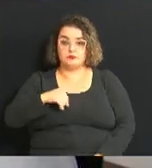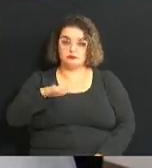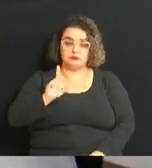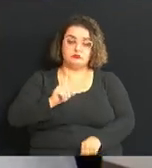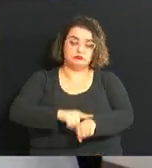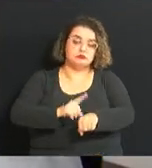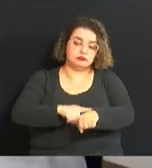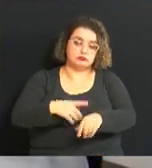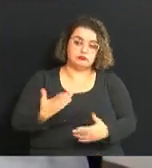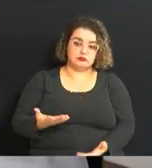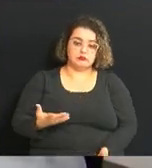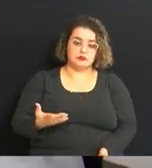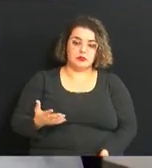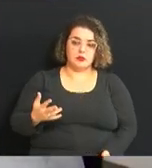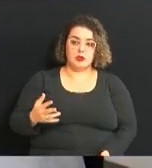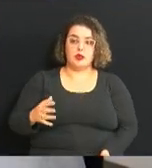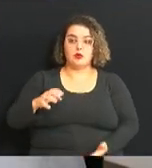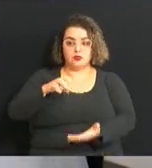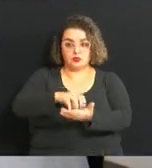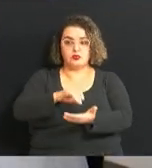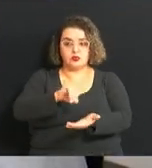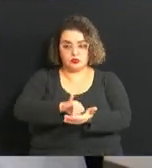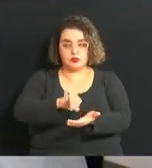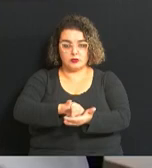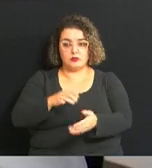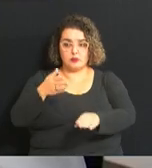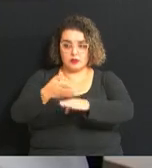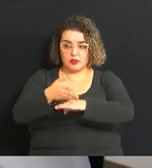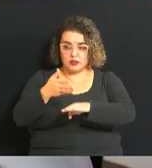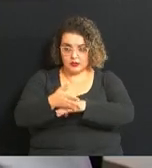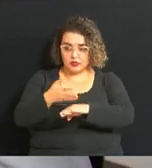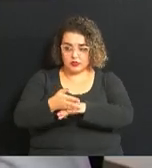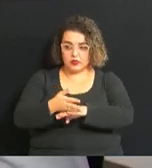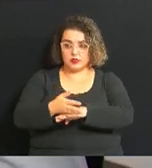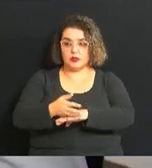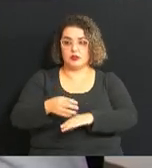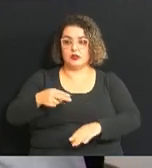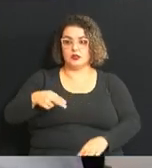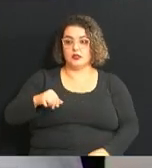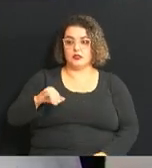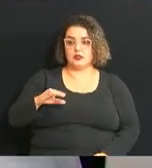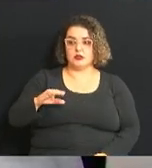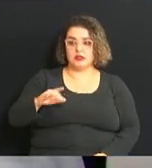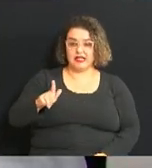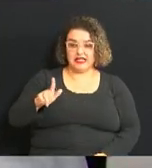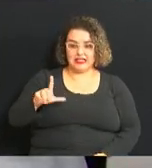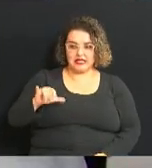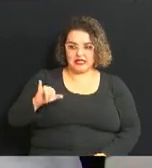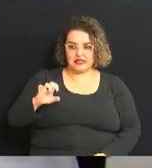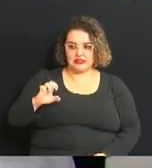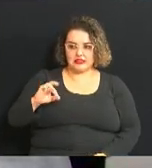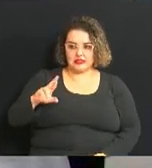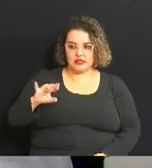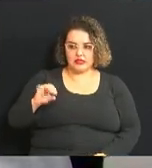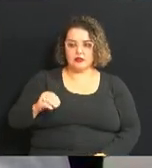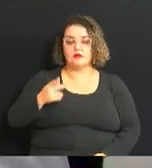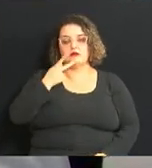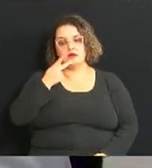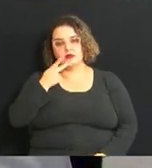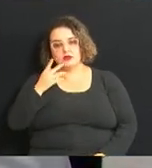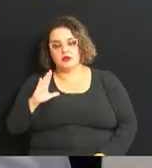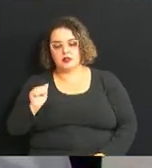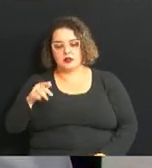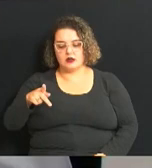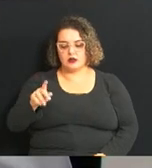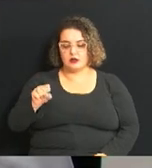a revitalização do centro, nós tínhamos, eu participei da revitalização da Grissério, hoje nós estamos falando aqui da Campos Sales, nós